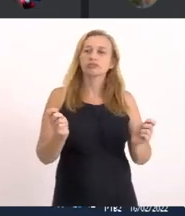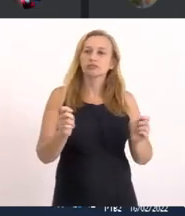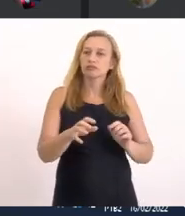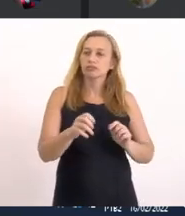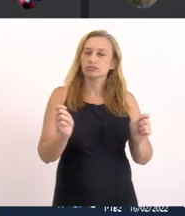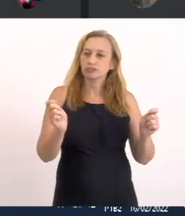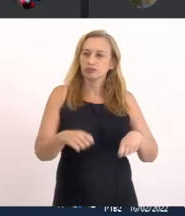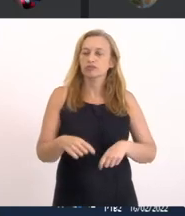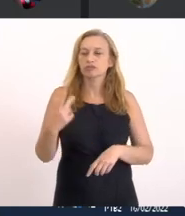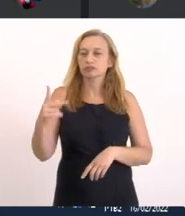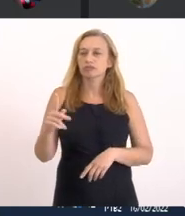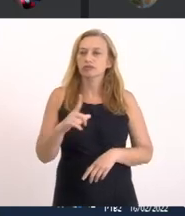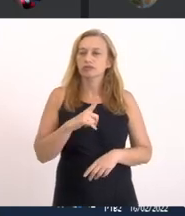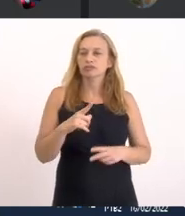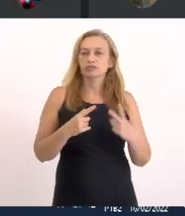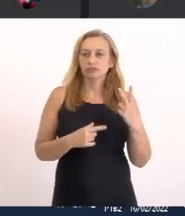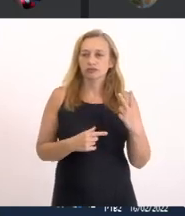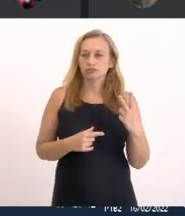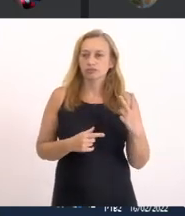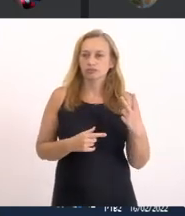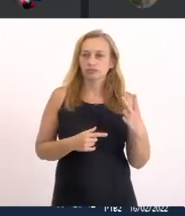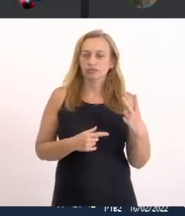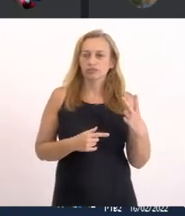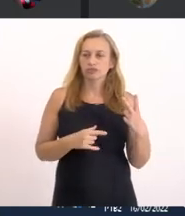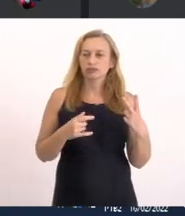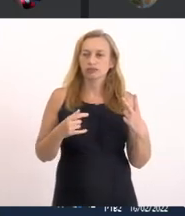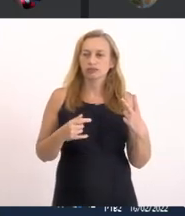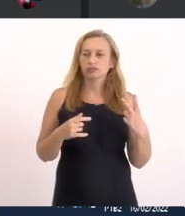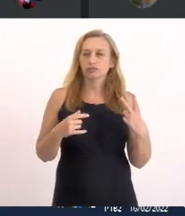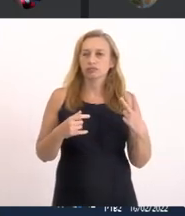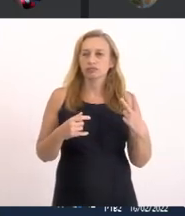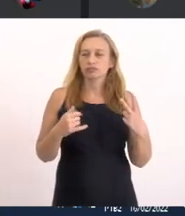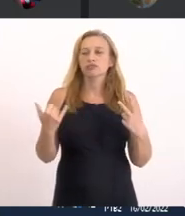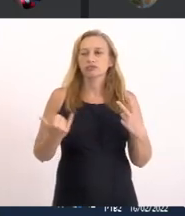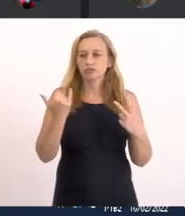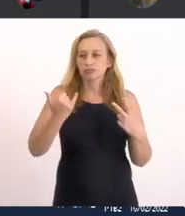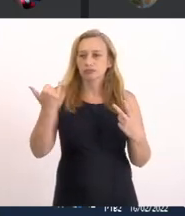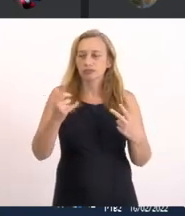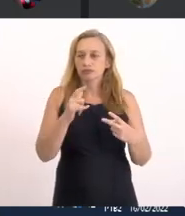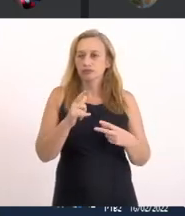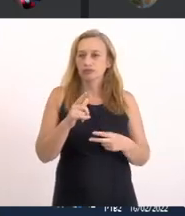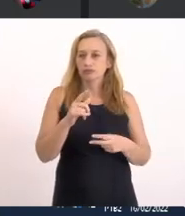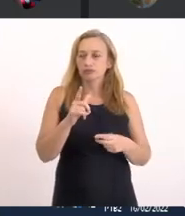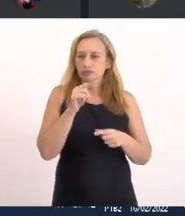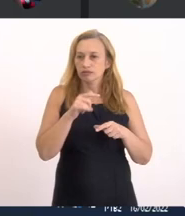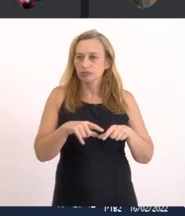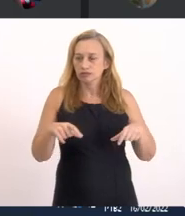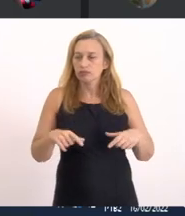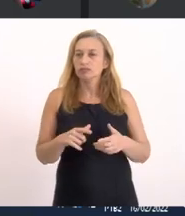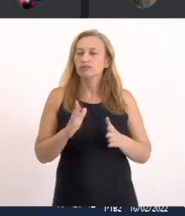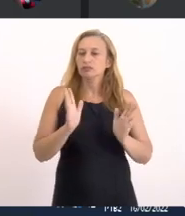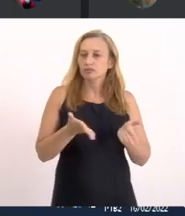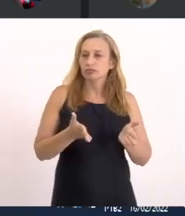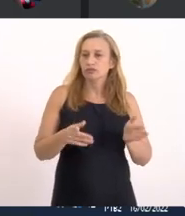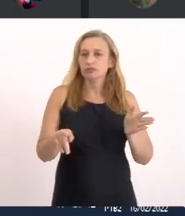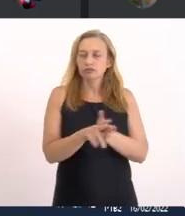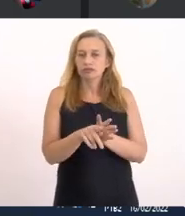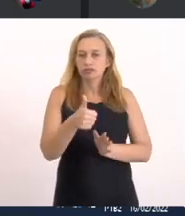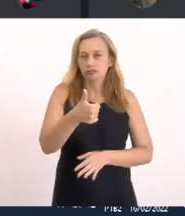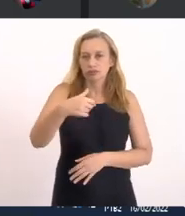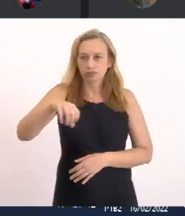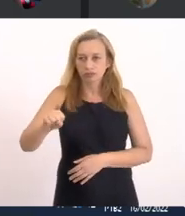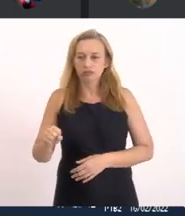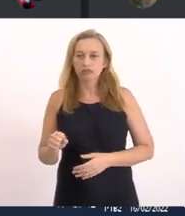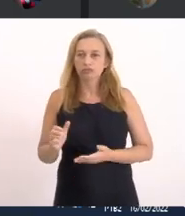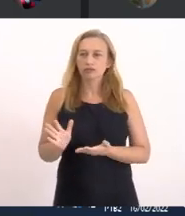Tem duas contribuições Bastante significativas Também de esgoto Que hoje Nesse projeto de 2018 Dá para que a gente Pegue essas